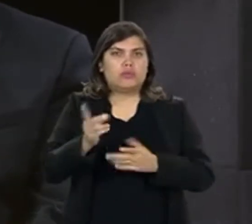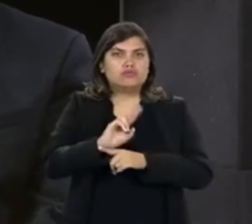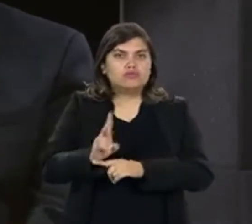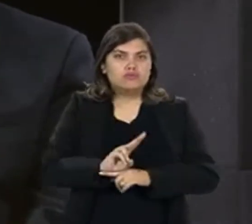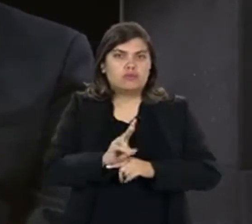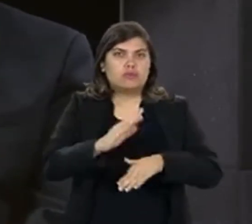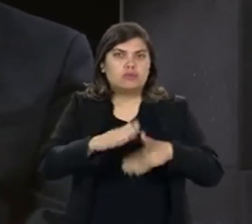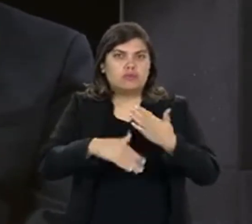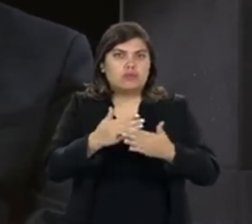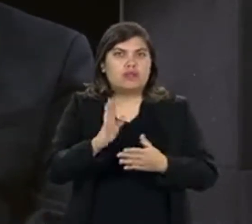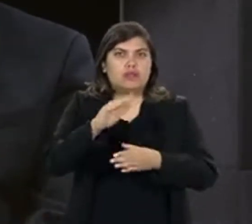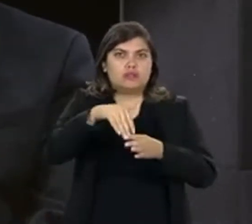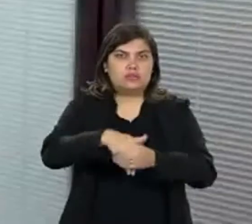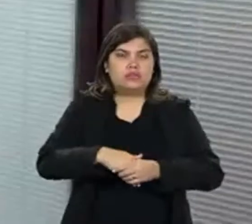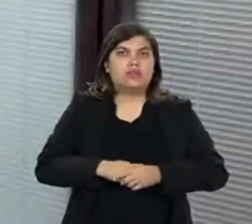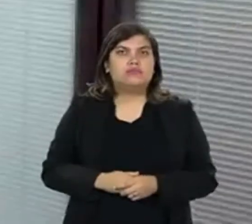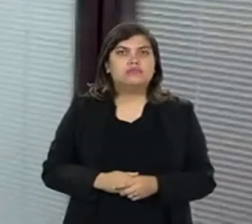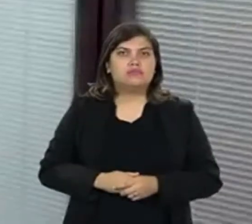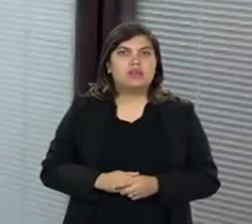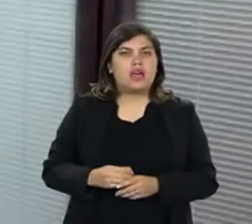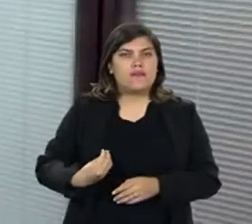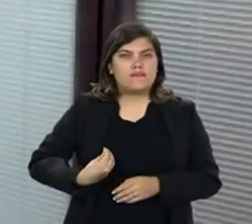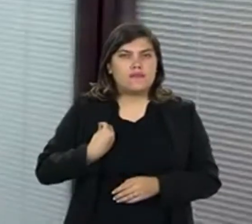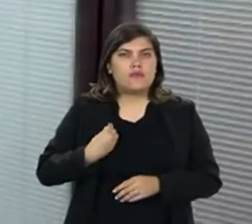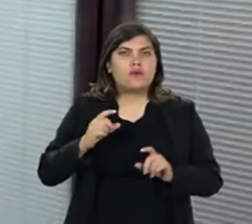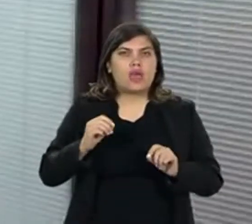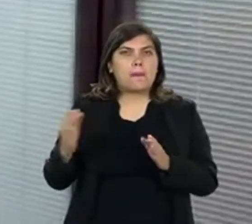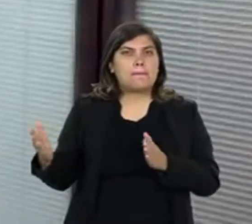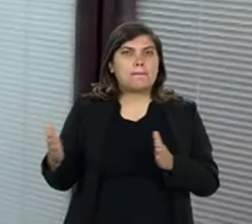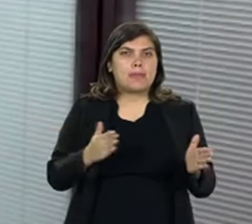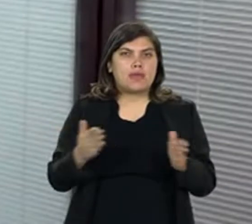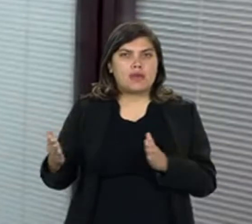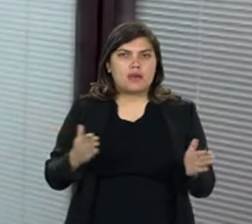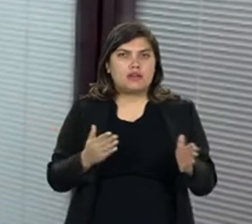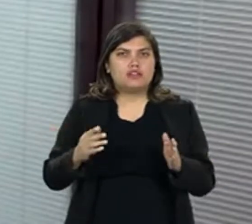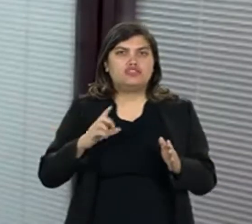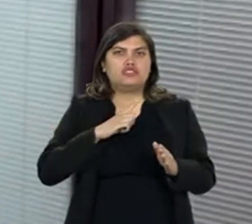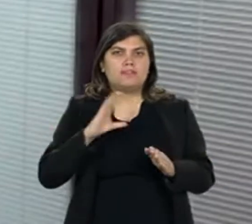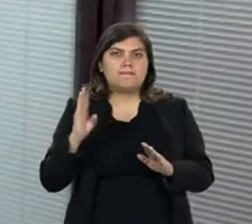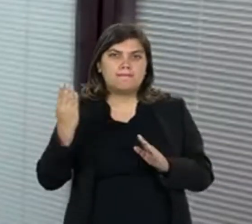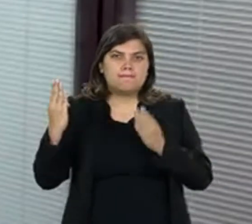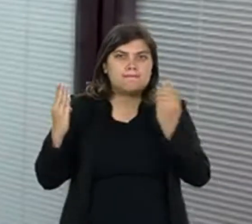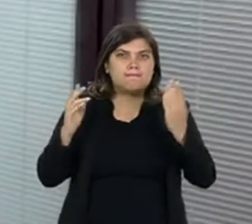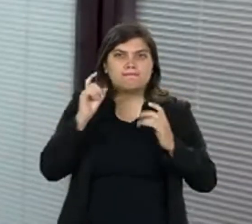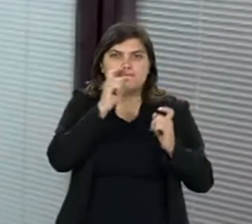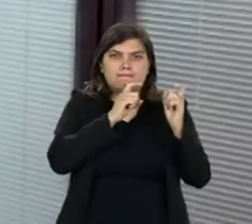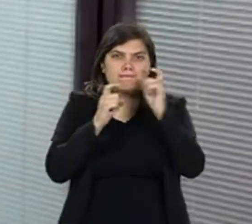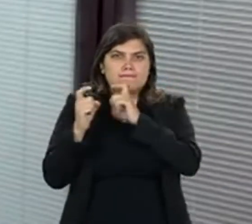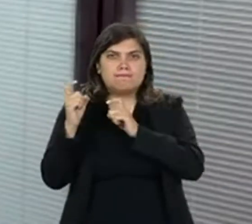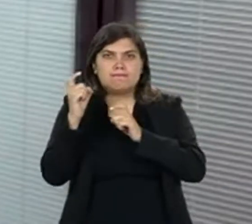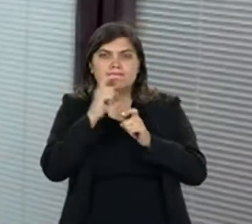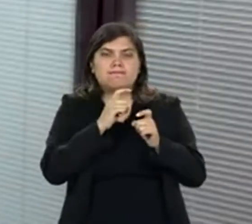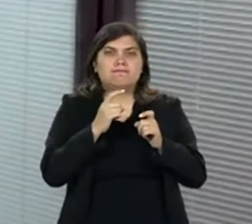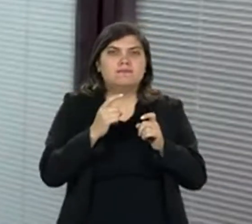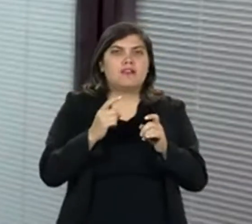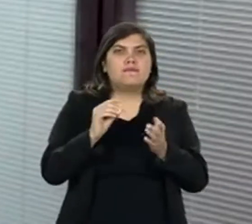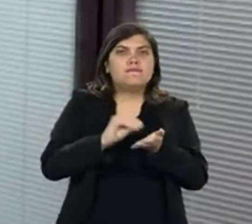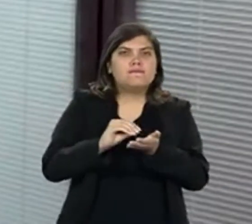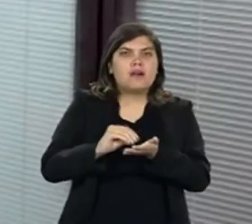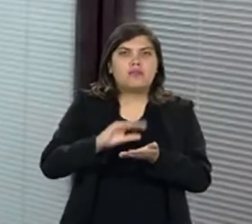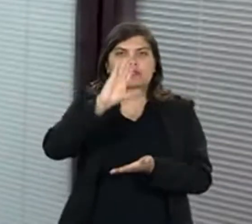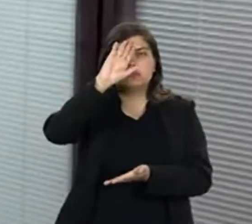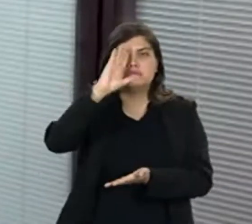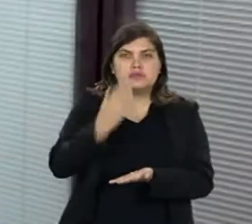fiscalizador do processo eleitoral. Se vivia um período de fraudes, período em que havia um